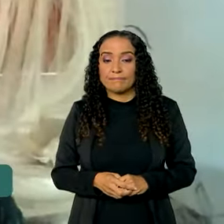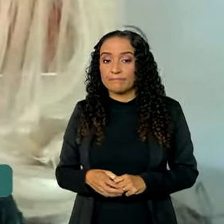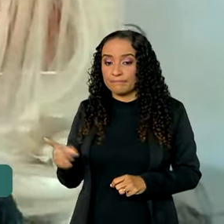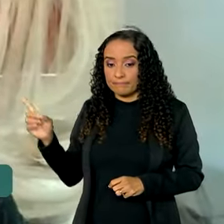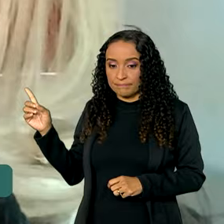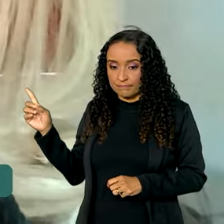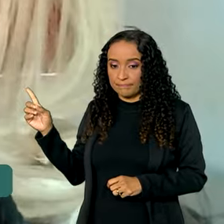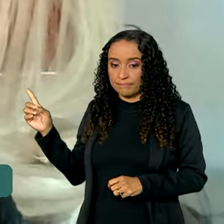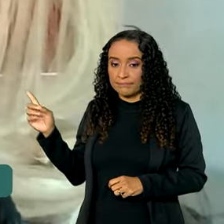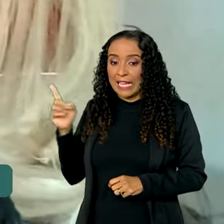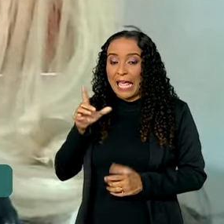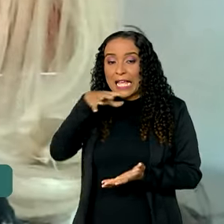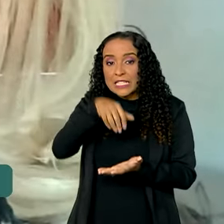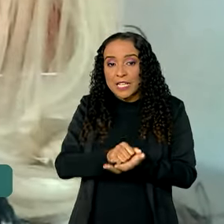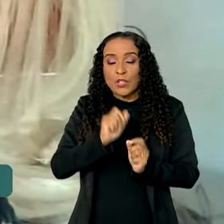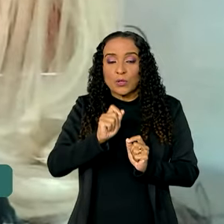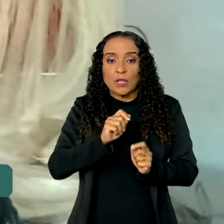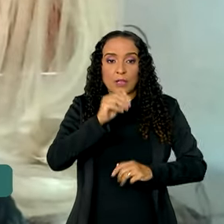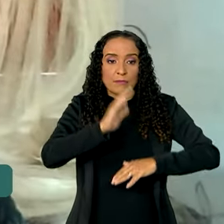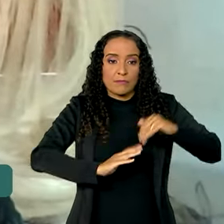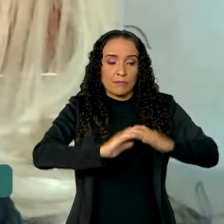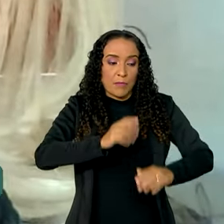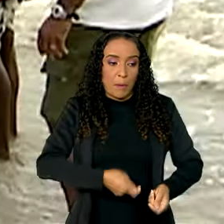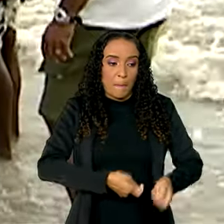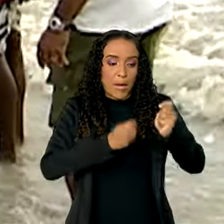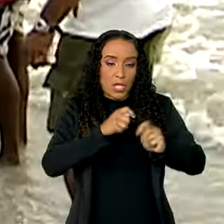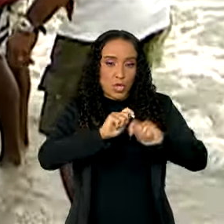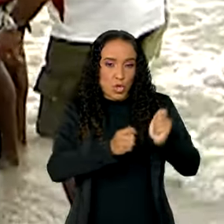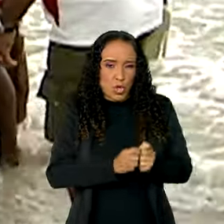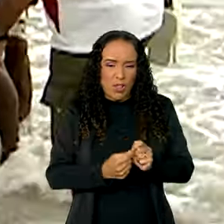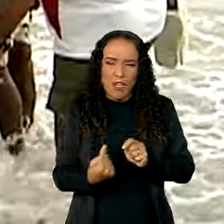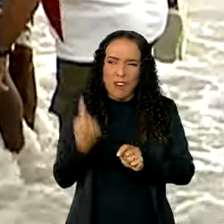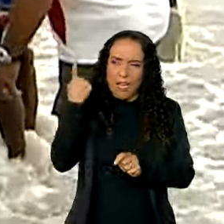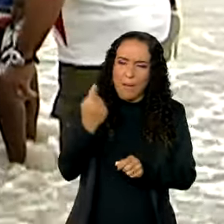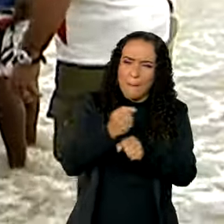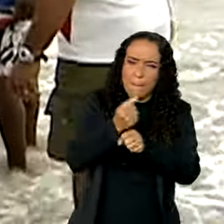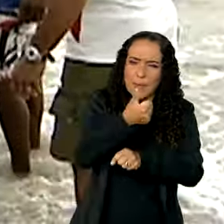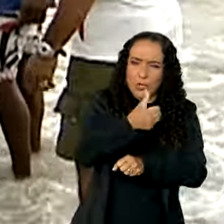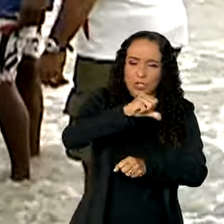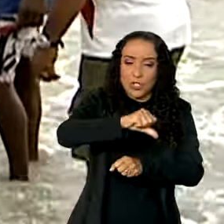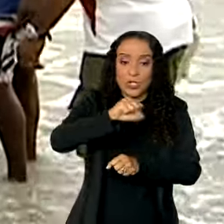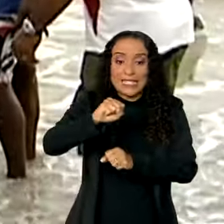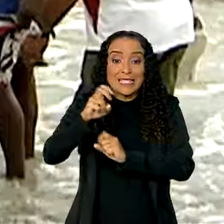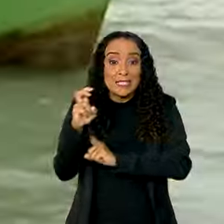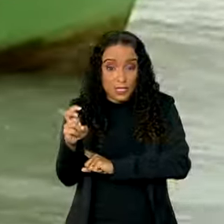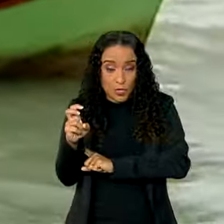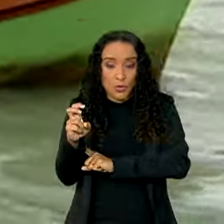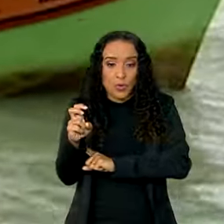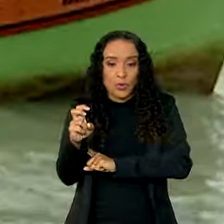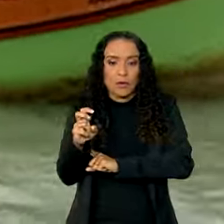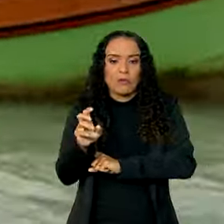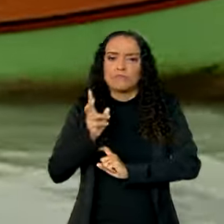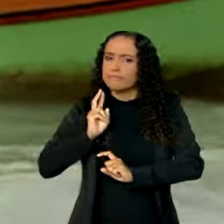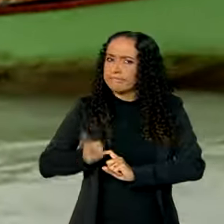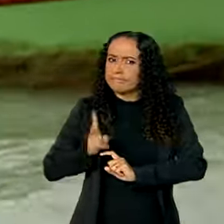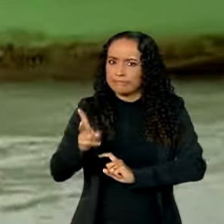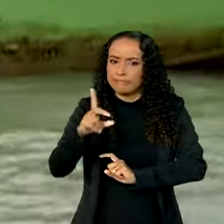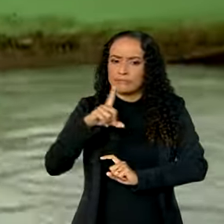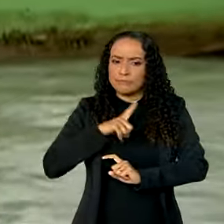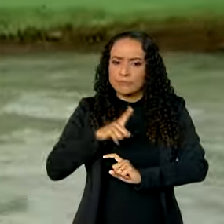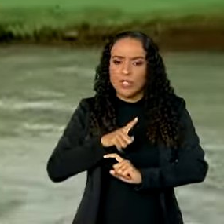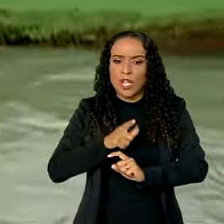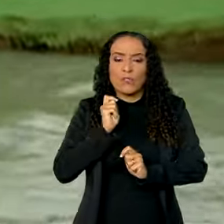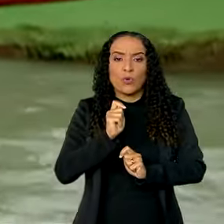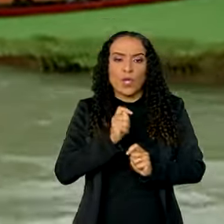Edinaldo é registrado como pescador artesanal desde 1985 e sempre tirou das